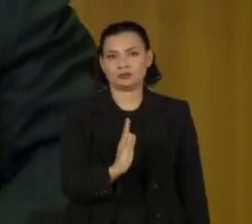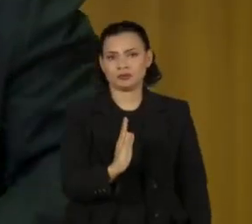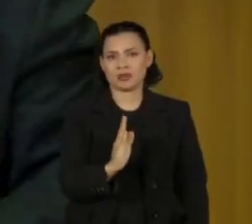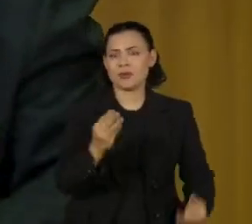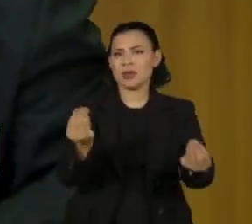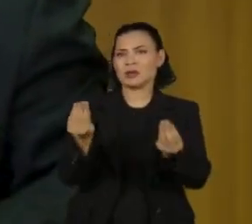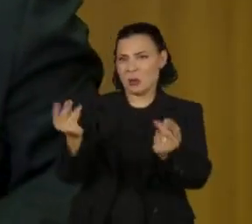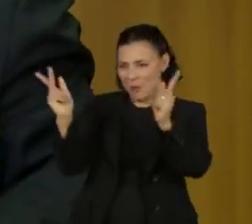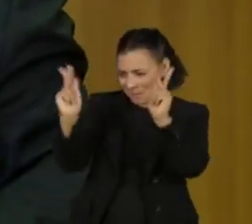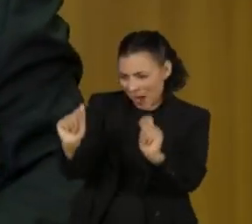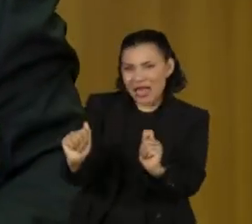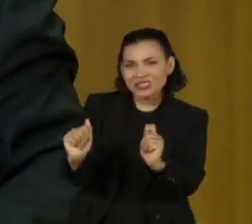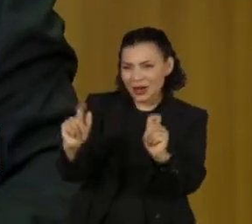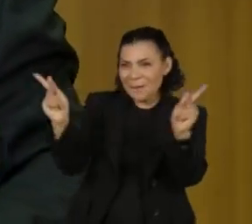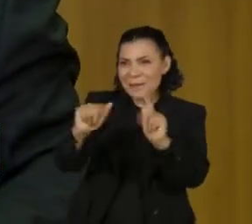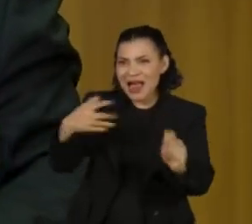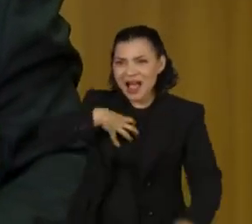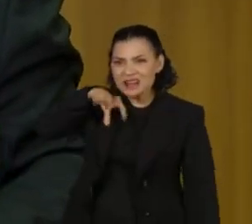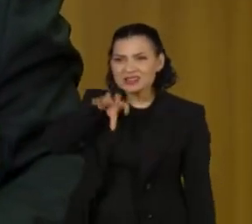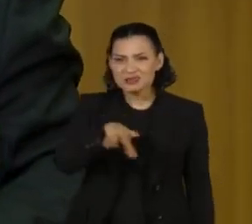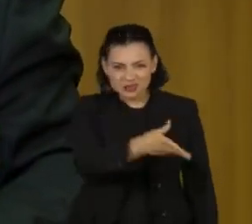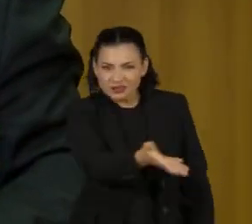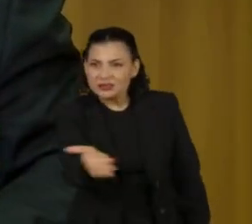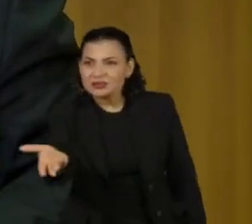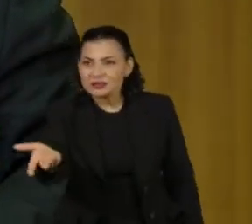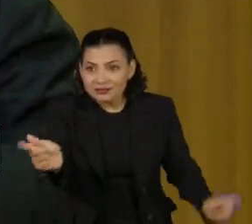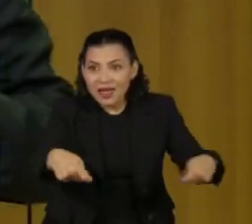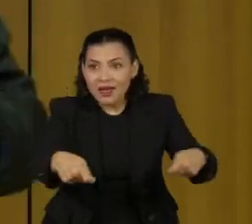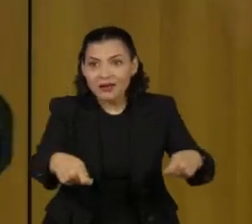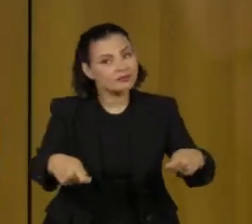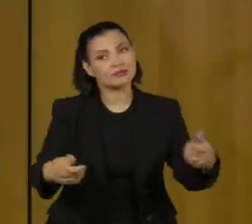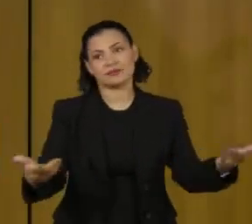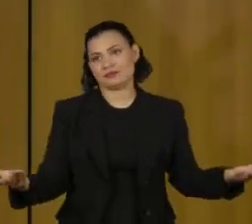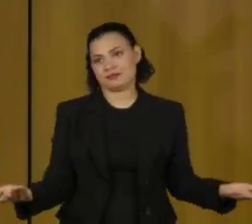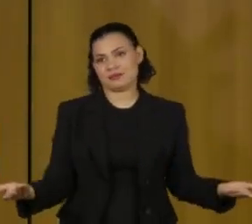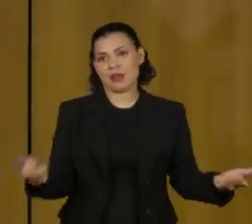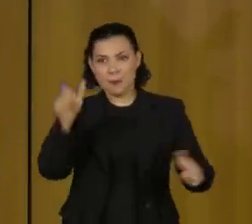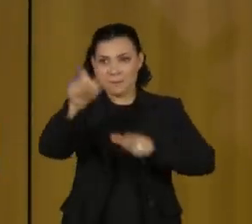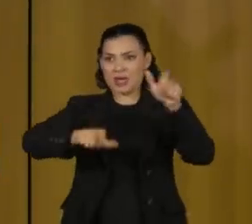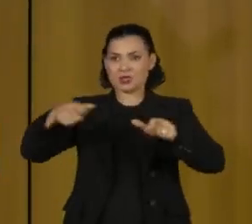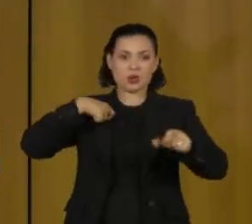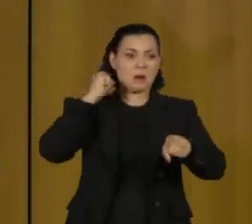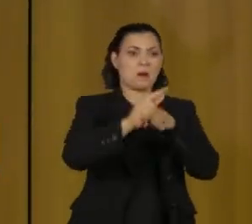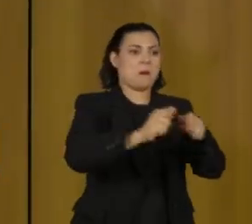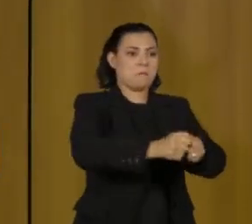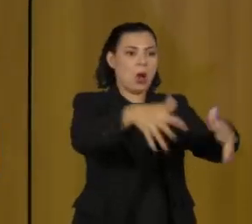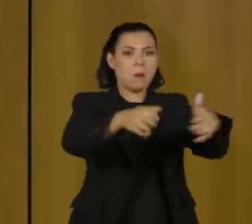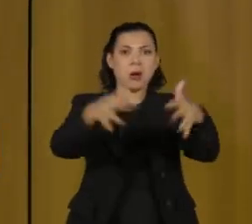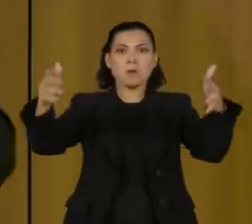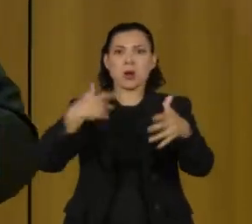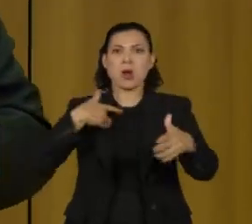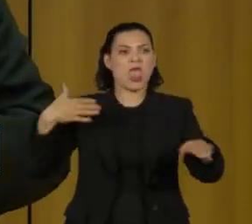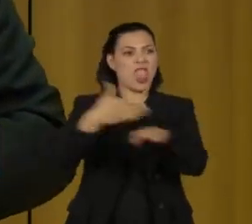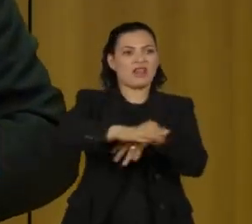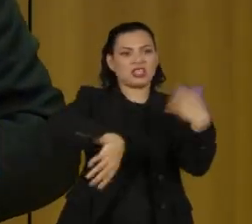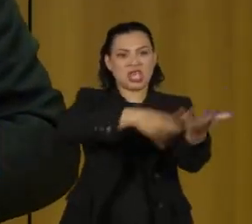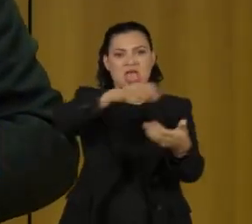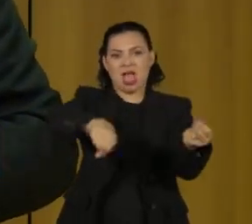como é que se pacifica um país nessas condições? Com pessoas querendo jogar bomba, dar tiro, invadir, depredar.